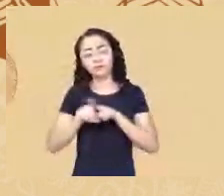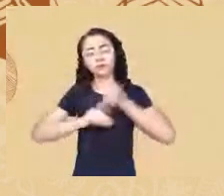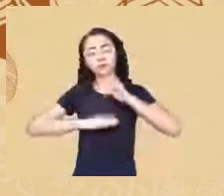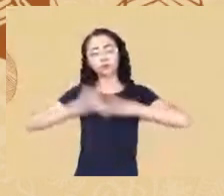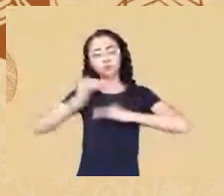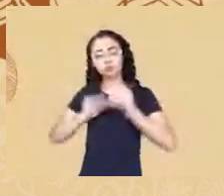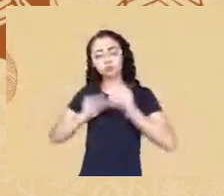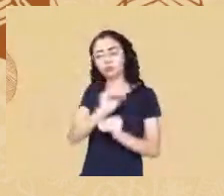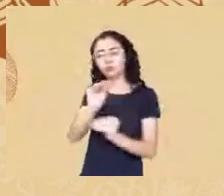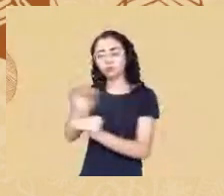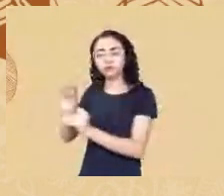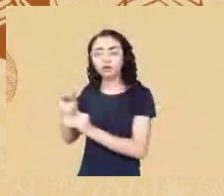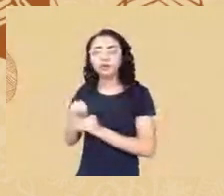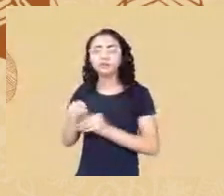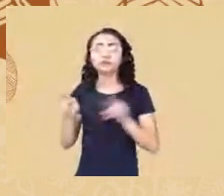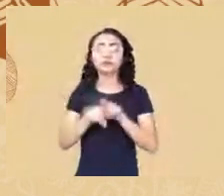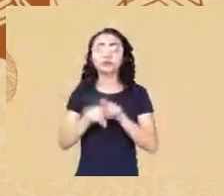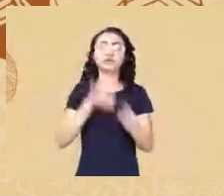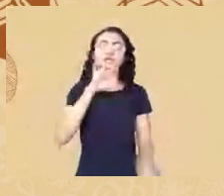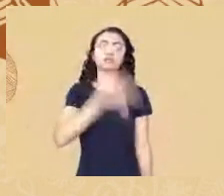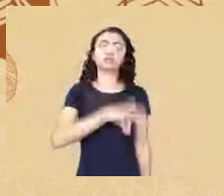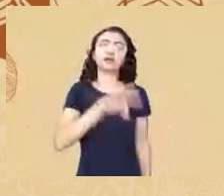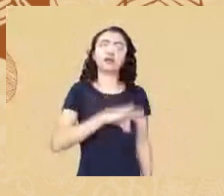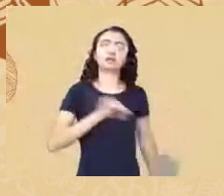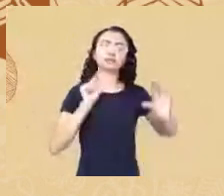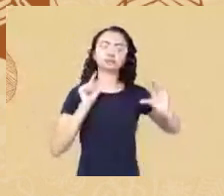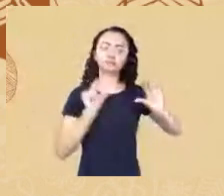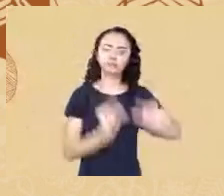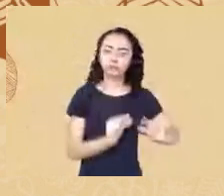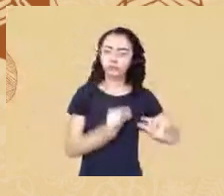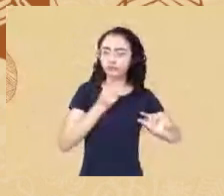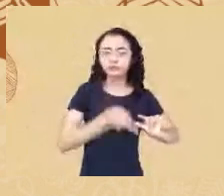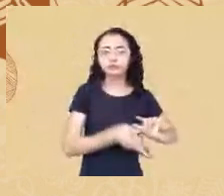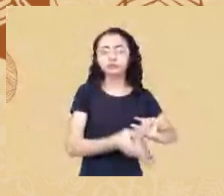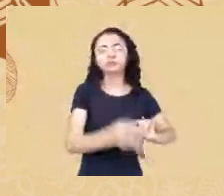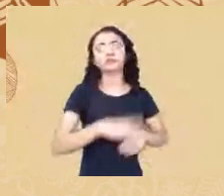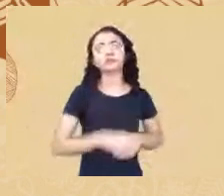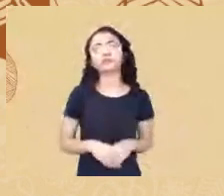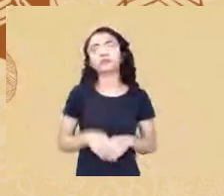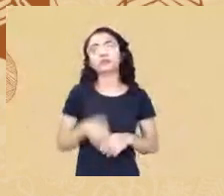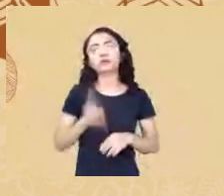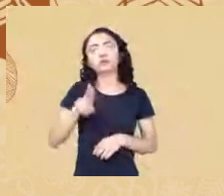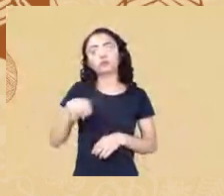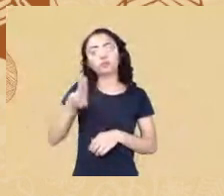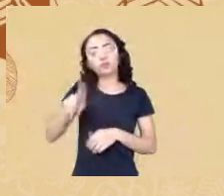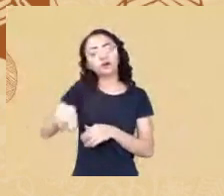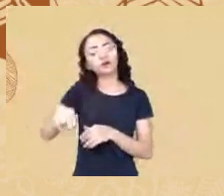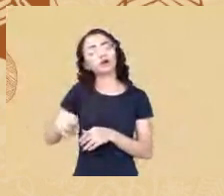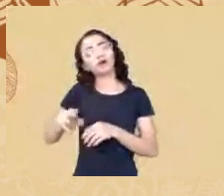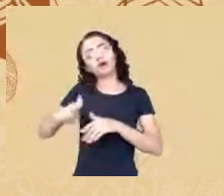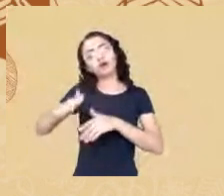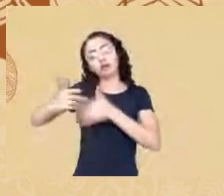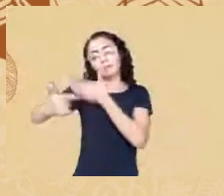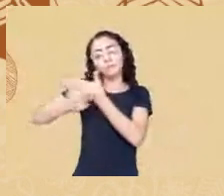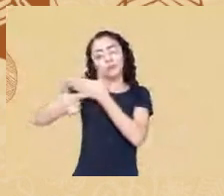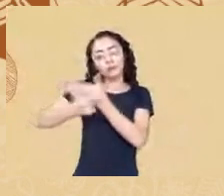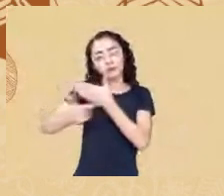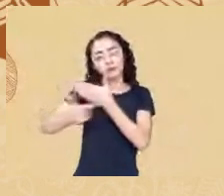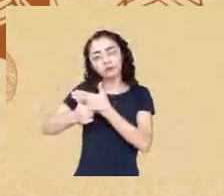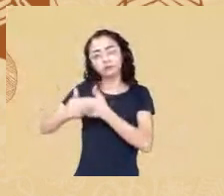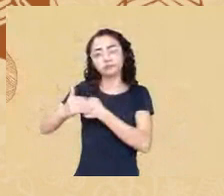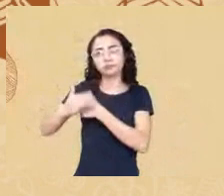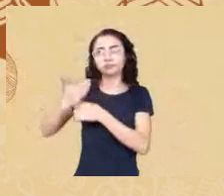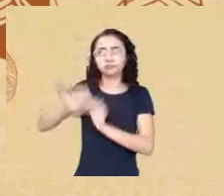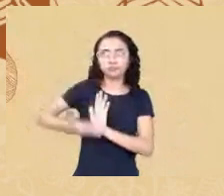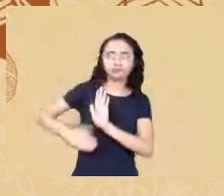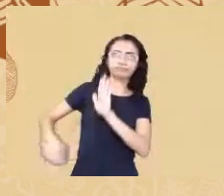nunca em cargos de chefia só para vocês entenderem a complexidade e gravidade disso faz apenas 61 anos que essa